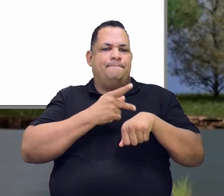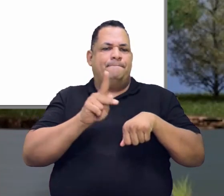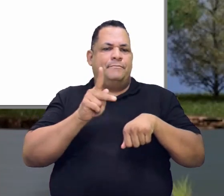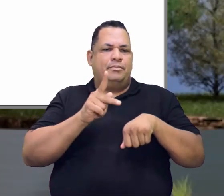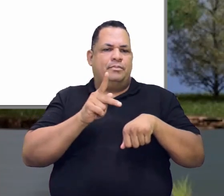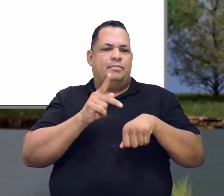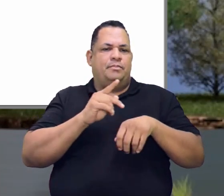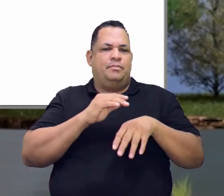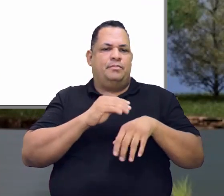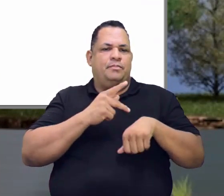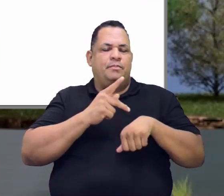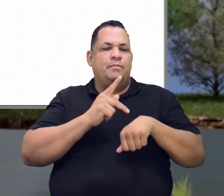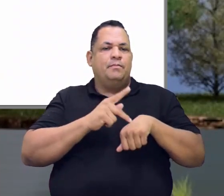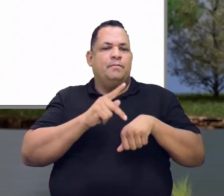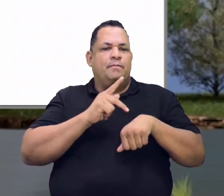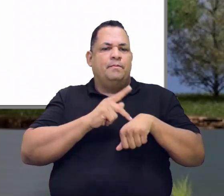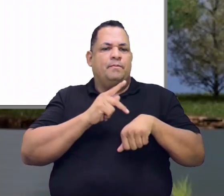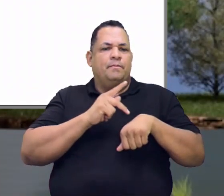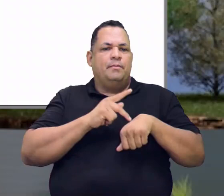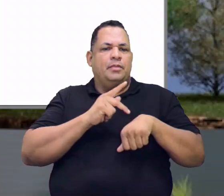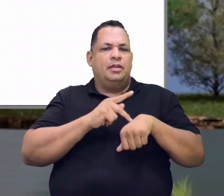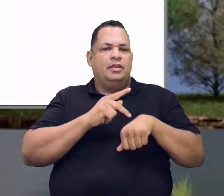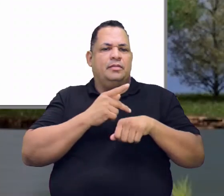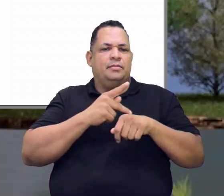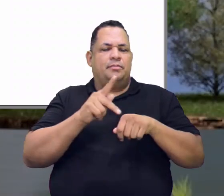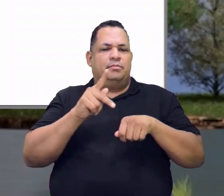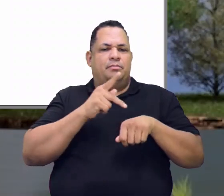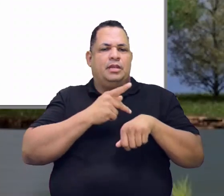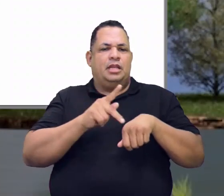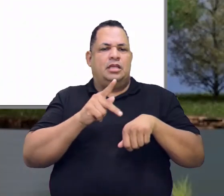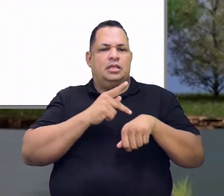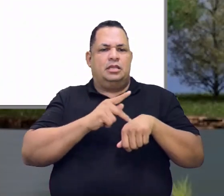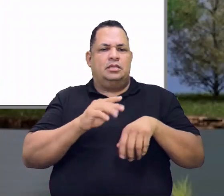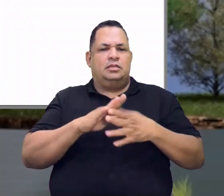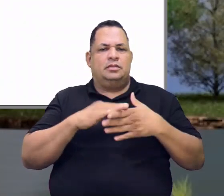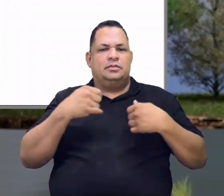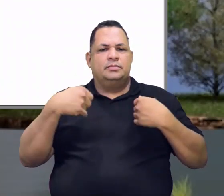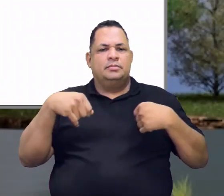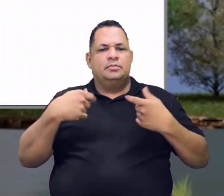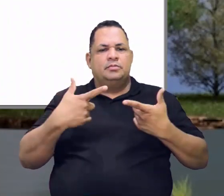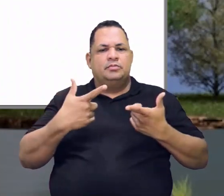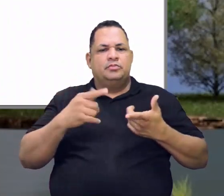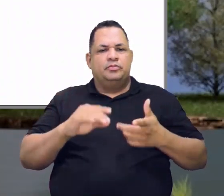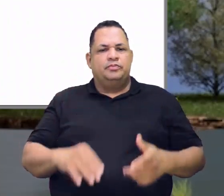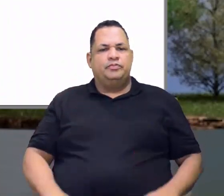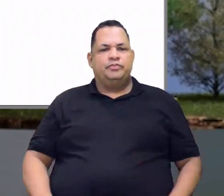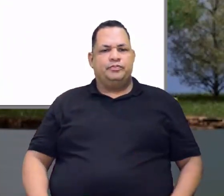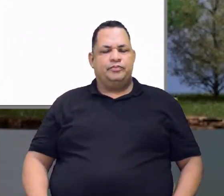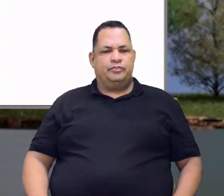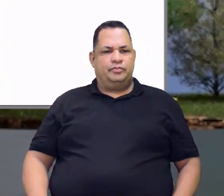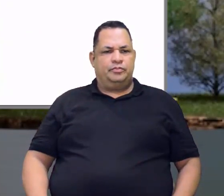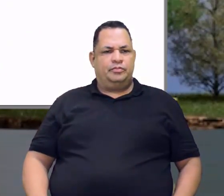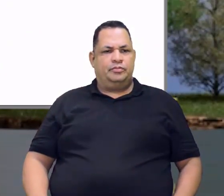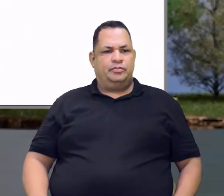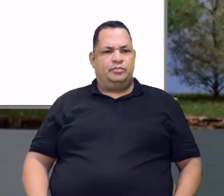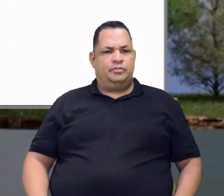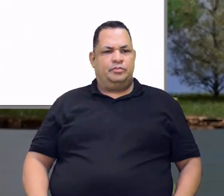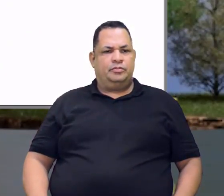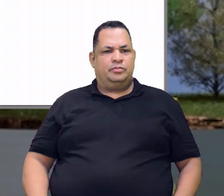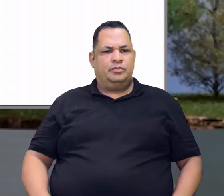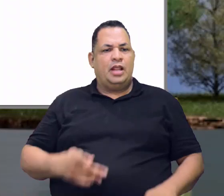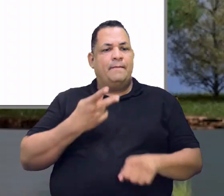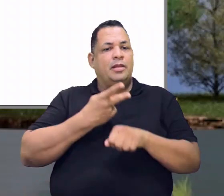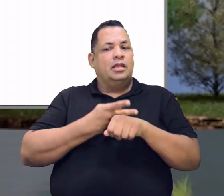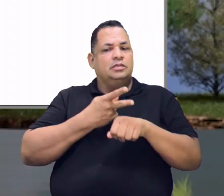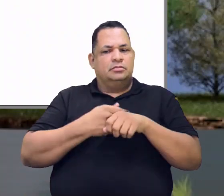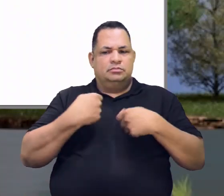Senão o ouro, o ouro mesmo, ele fica quebrado, fica quebrando. Eu tenho que ter a liga. Para o estânio